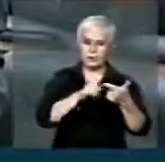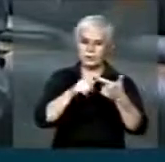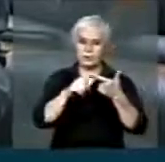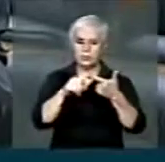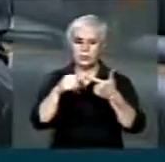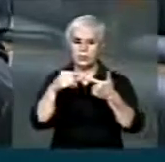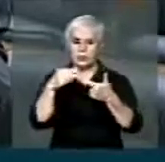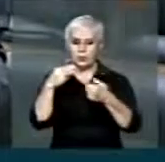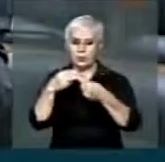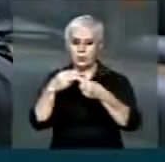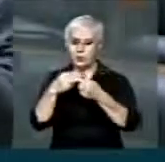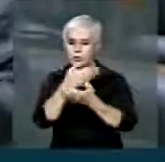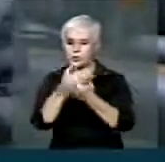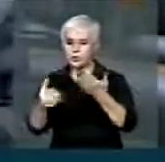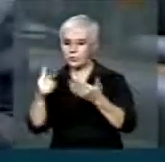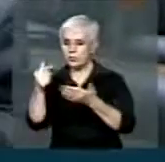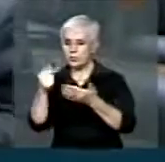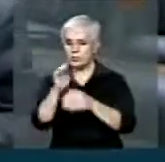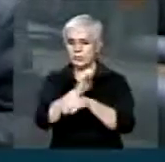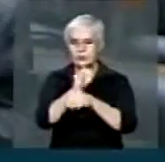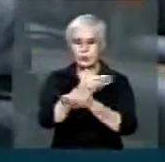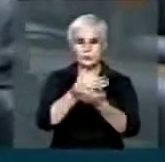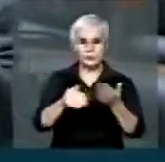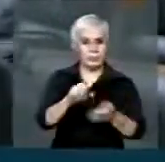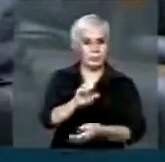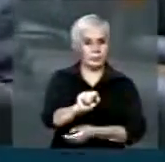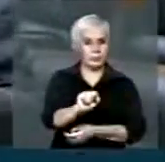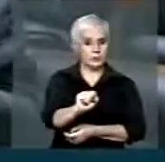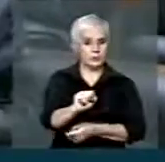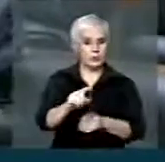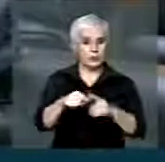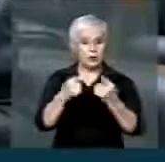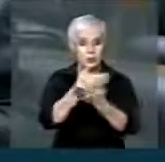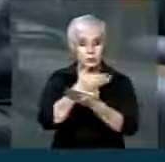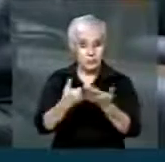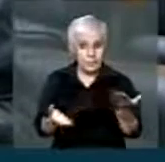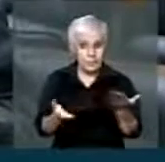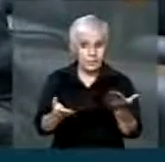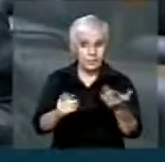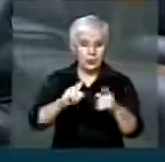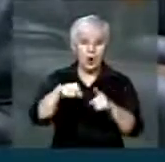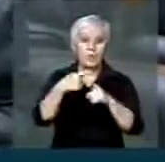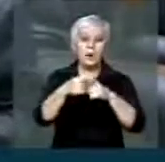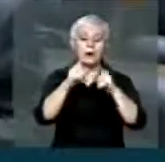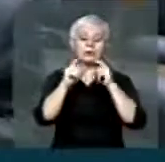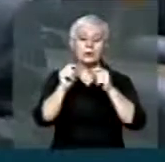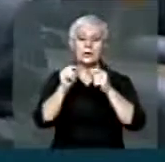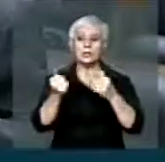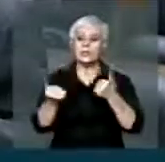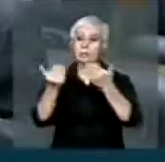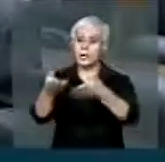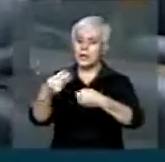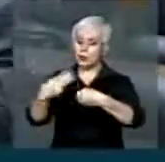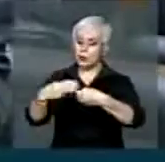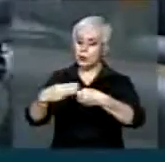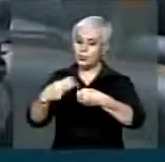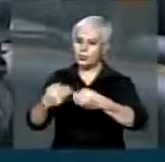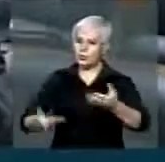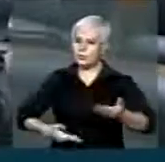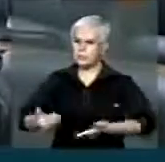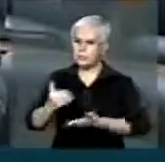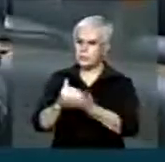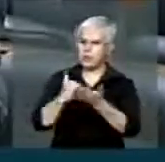município perdeu 7 e o estado perdeu 8 mas além de ter perdido, deputado, atribuíram ao município serviço